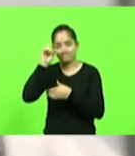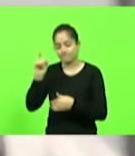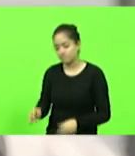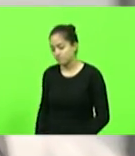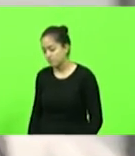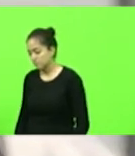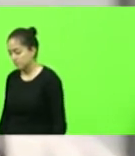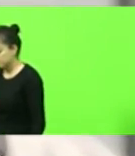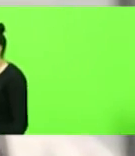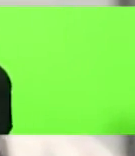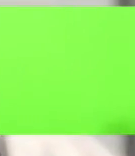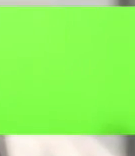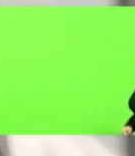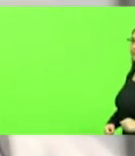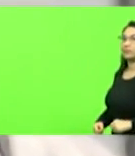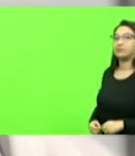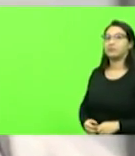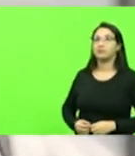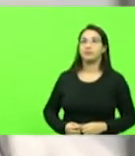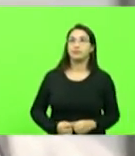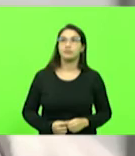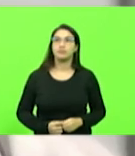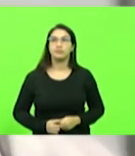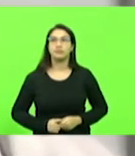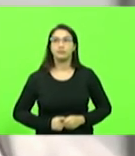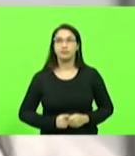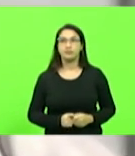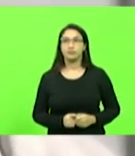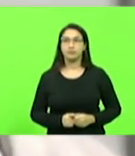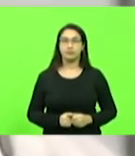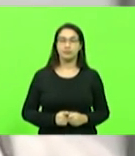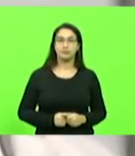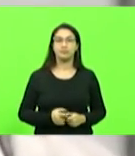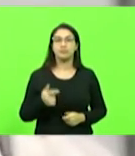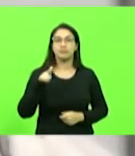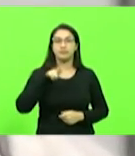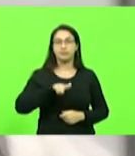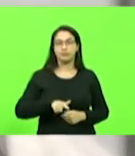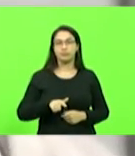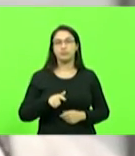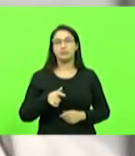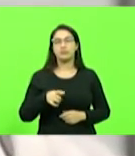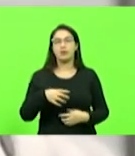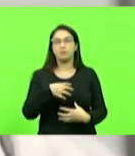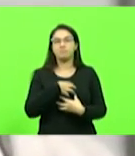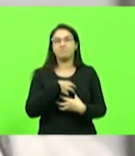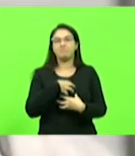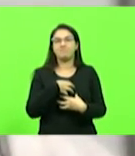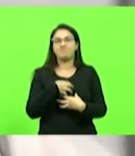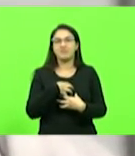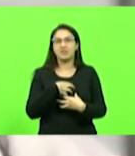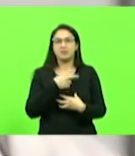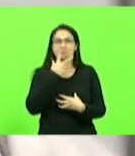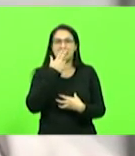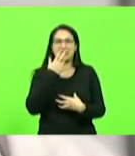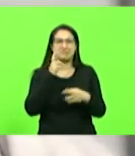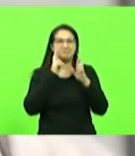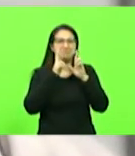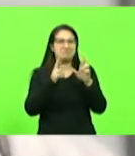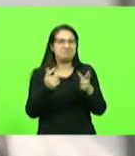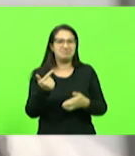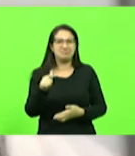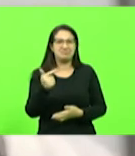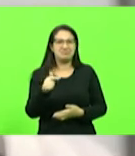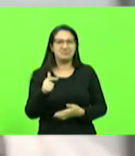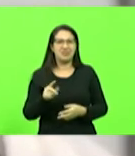ainda intensificou mais. Além de uma completa sensação de desrespeito, né, e falta